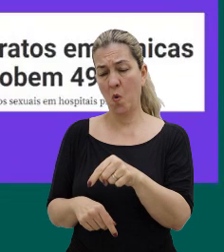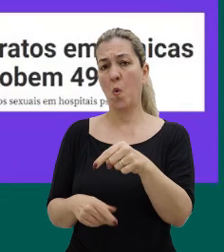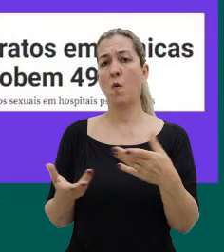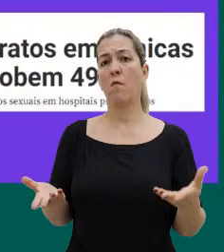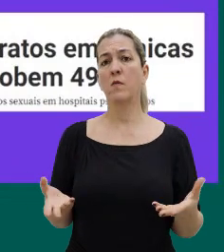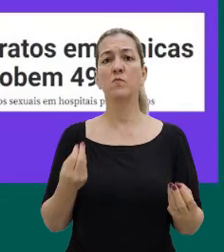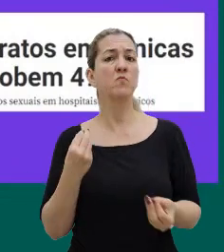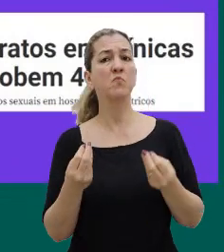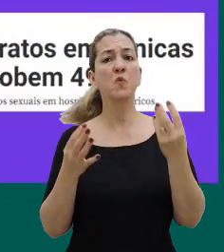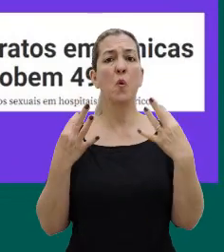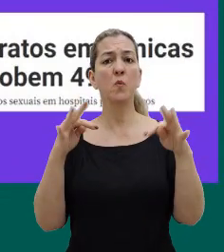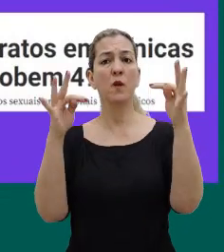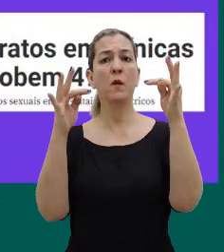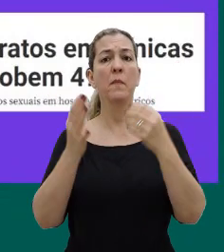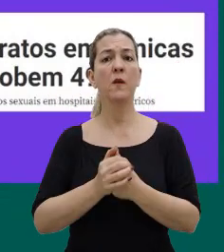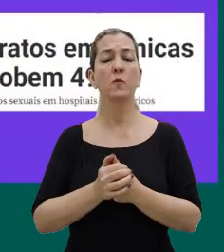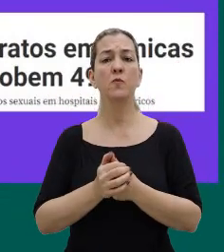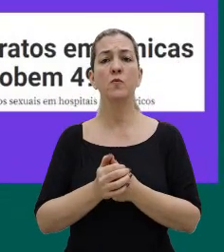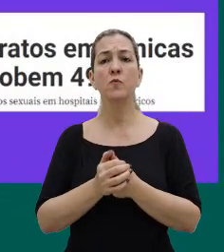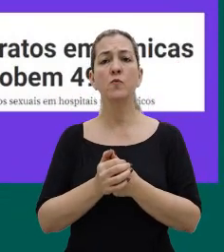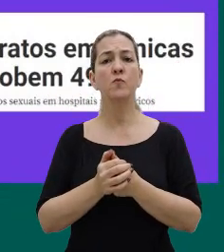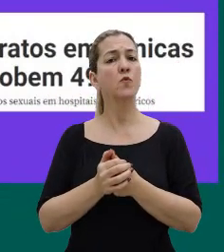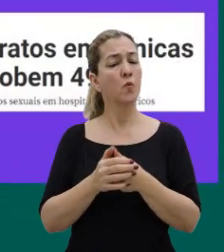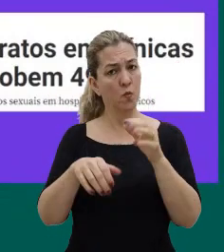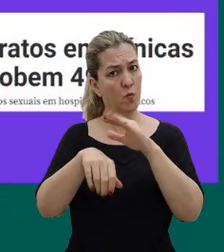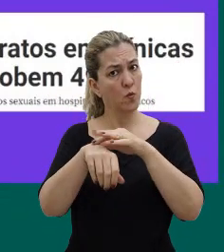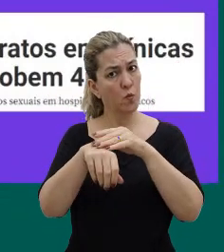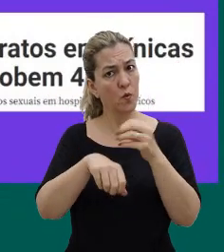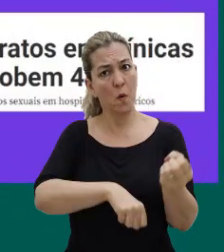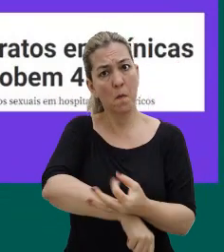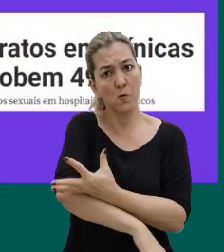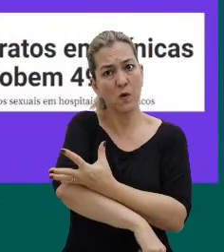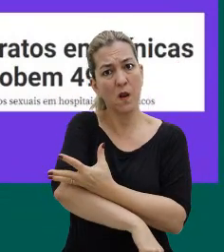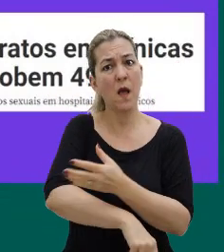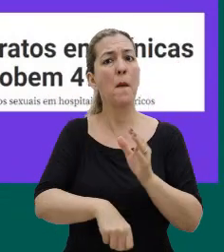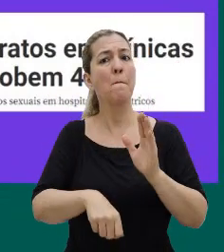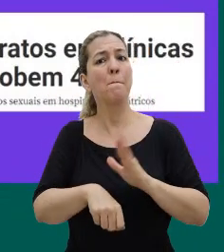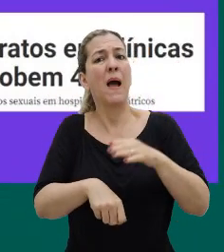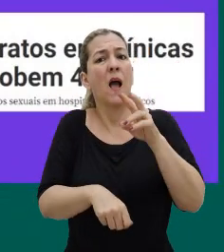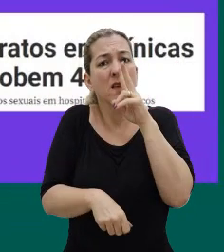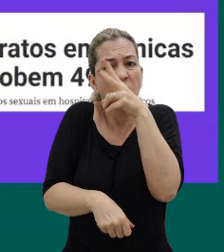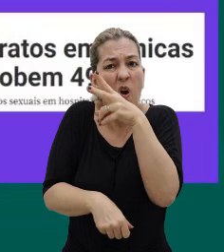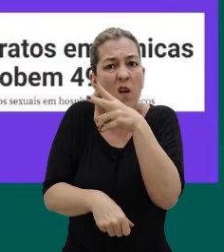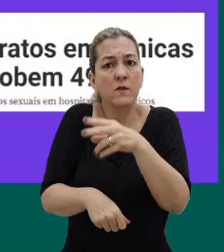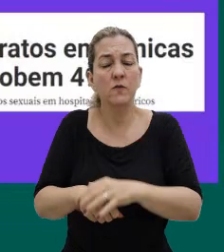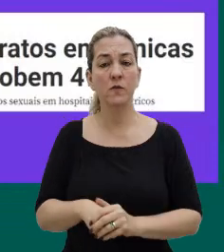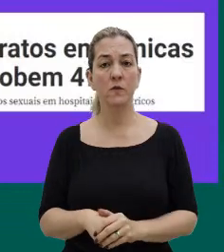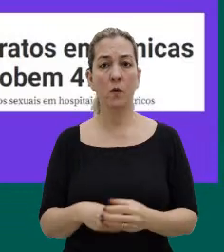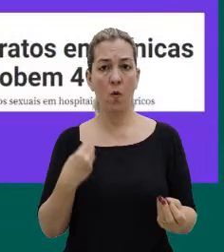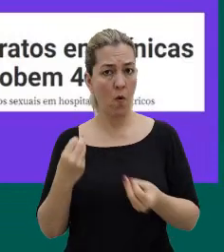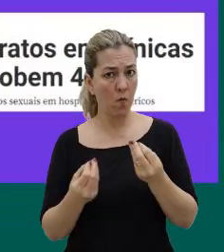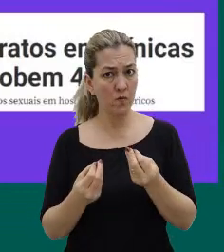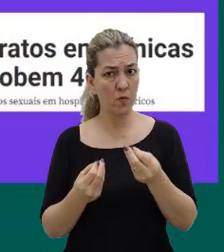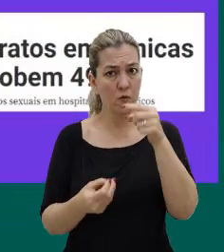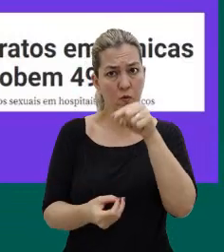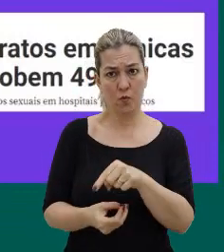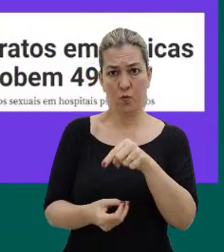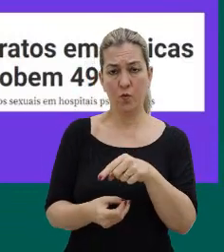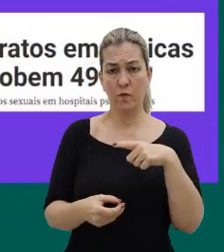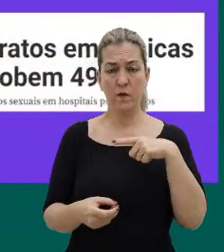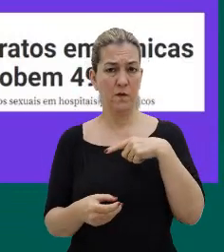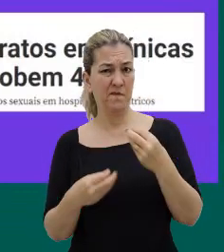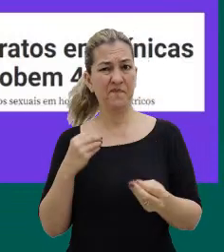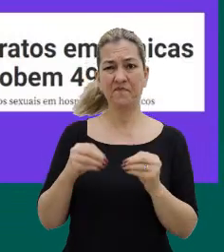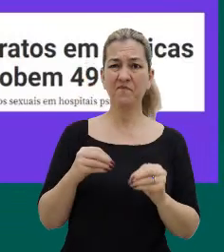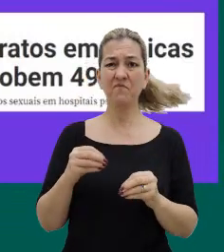com tratamentos, com transtornos, desculpa, emocionais mais severos, né, como se assim, aquele, às vezes